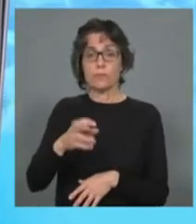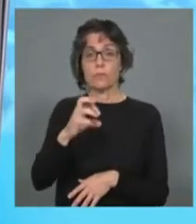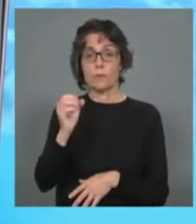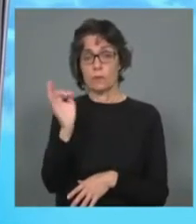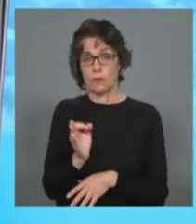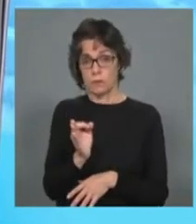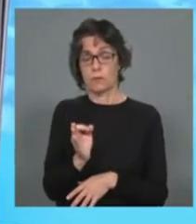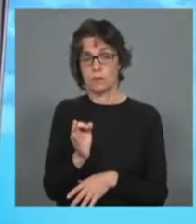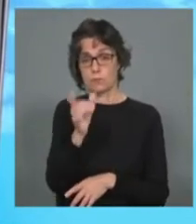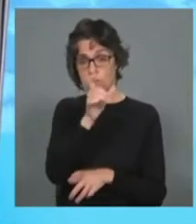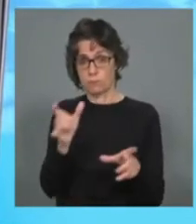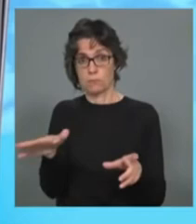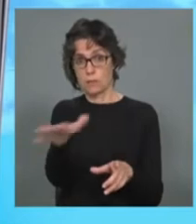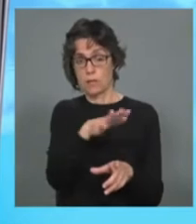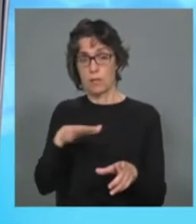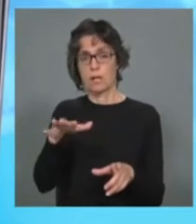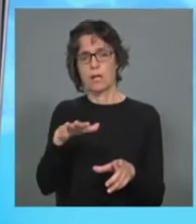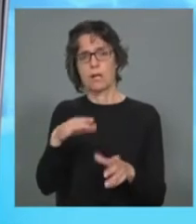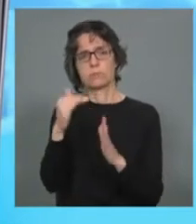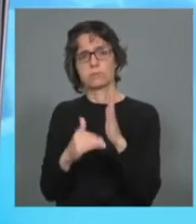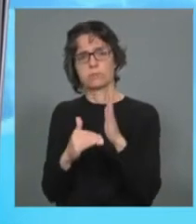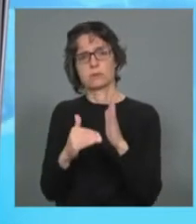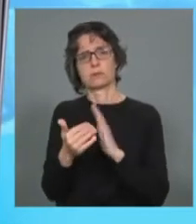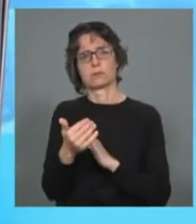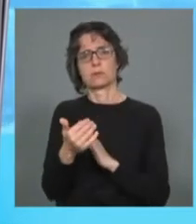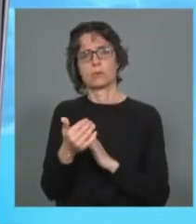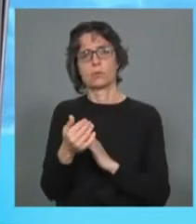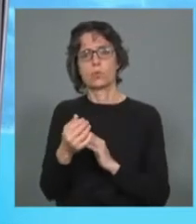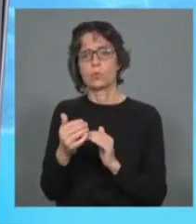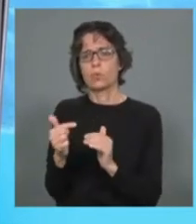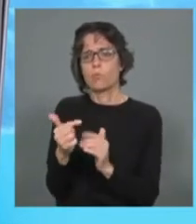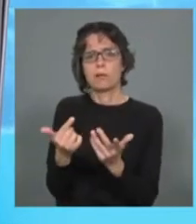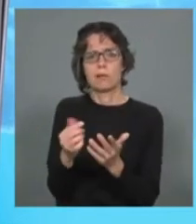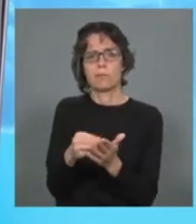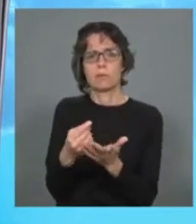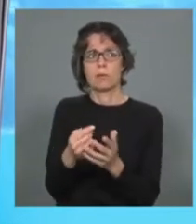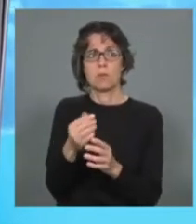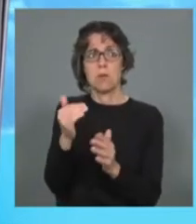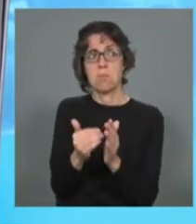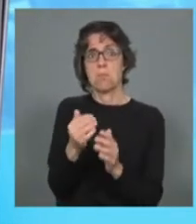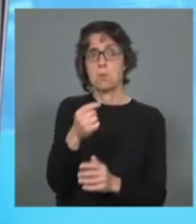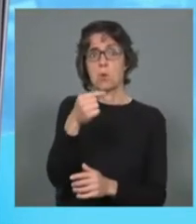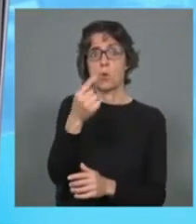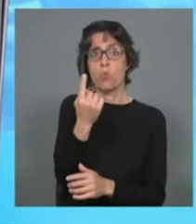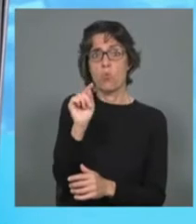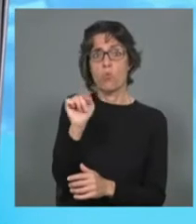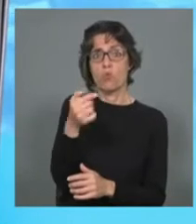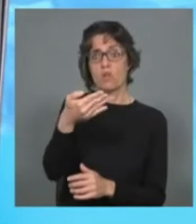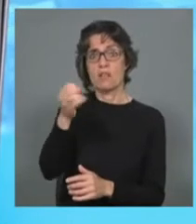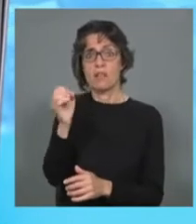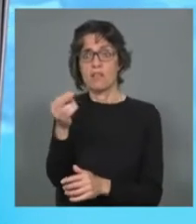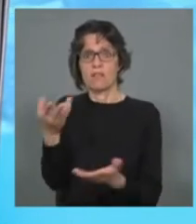população do Líbano vive abaixo do limiar da pobreza, portanto é viver abaixo de 1,70€, penso que é neste momento esse o valor, portanto